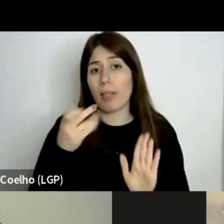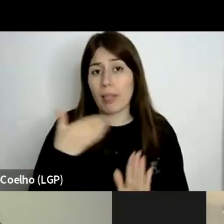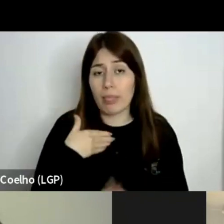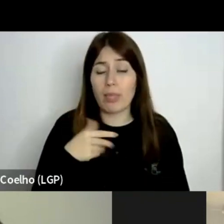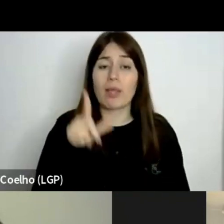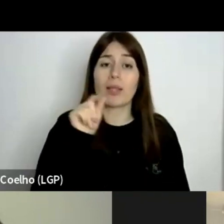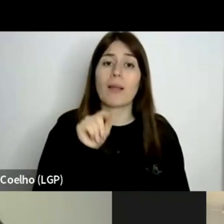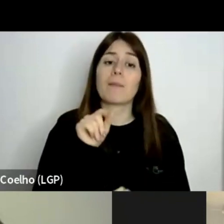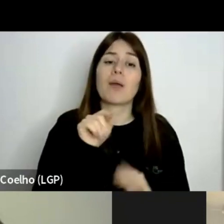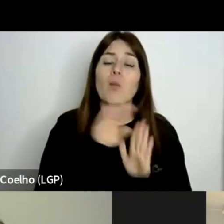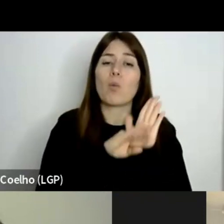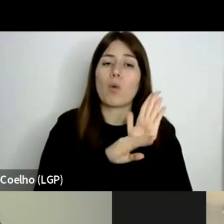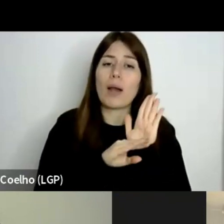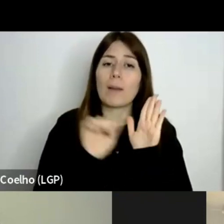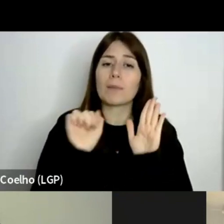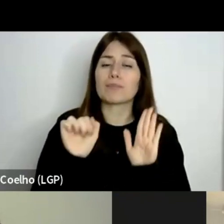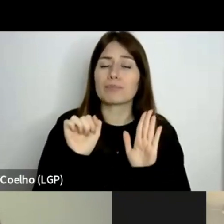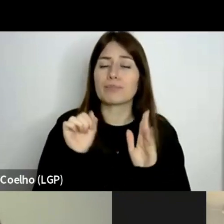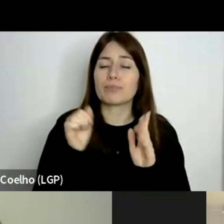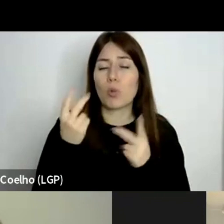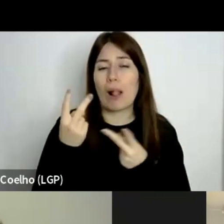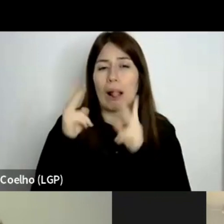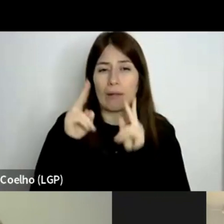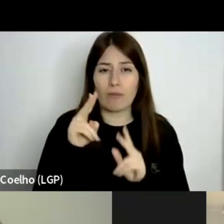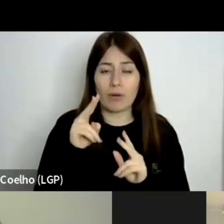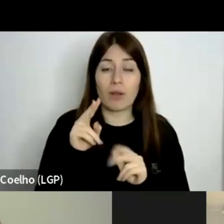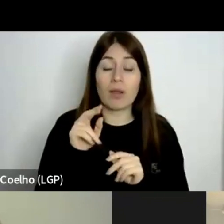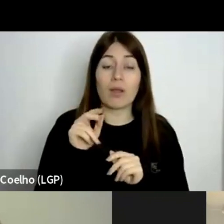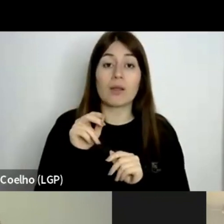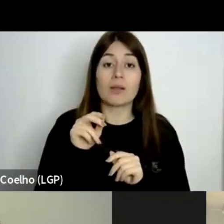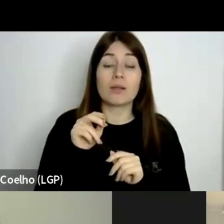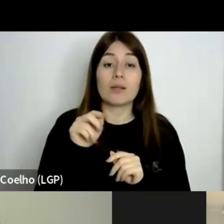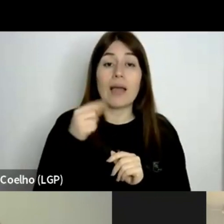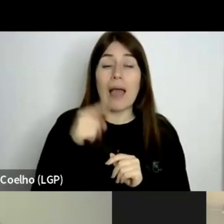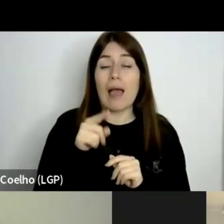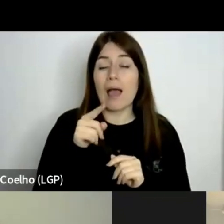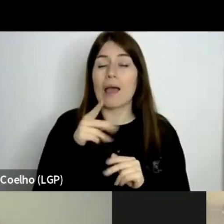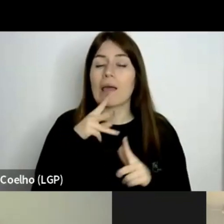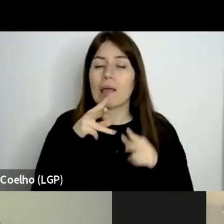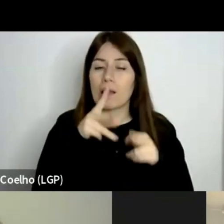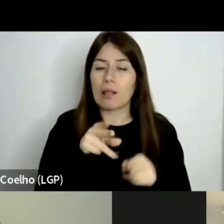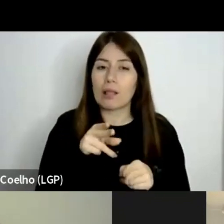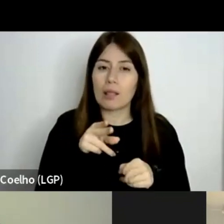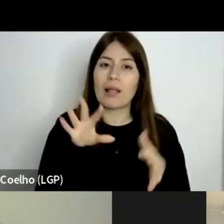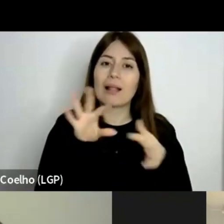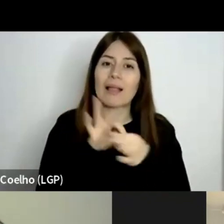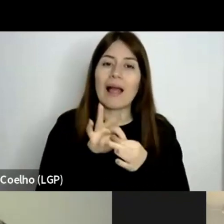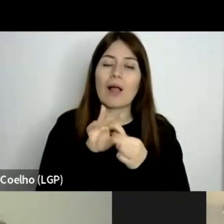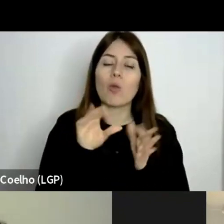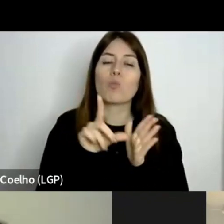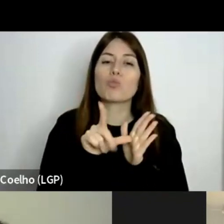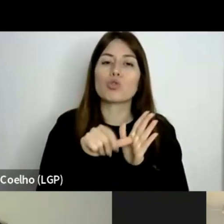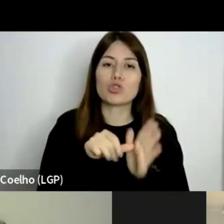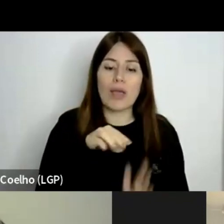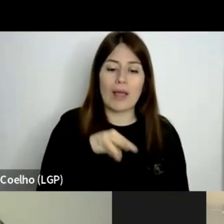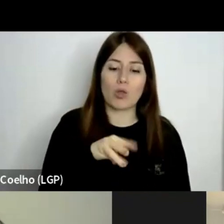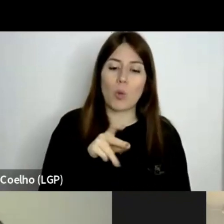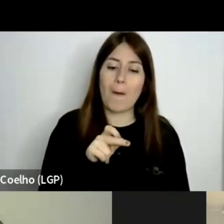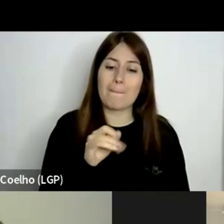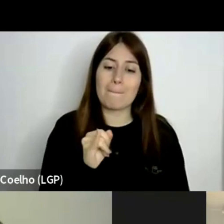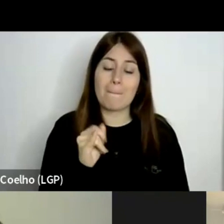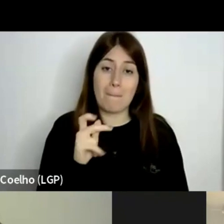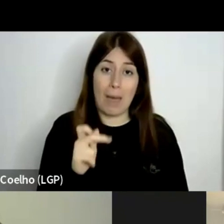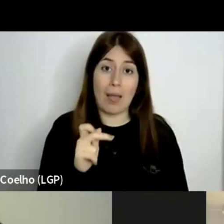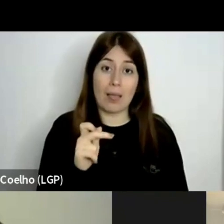LIVRE, uma crítica muito contundente ao projeto Maia, que, como sabem, foi um